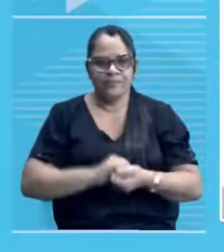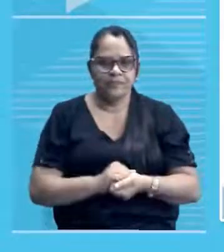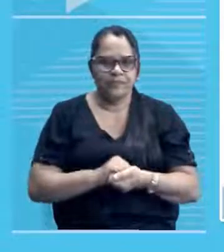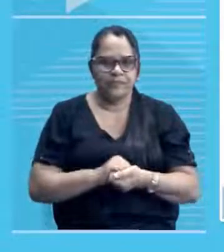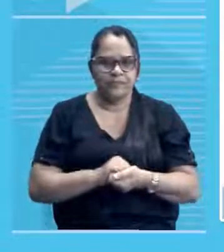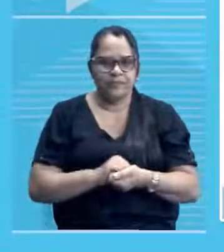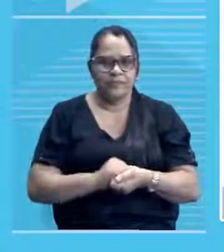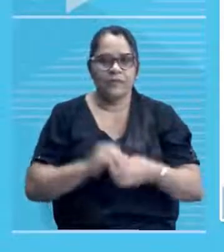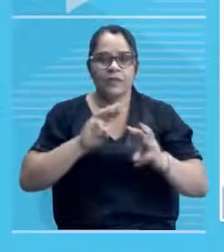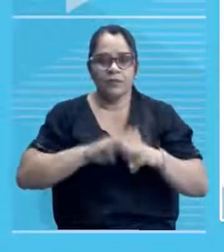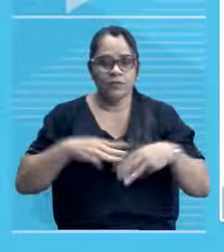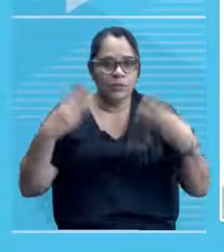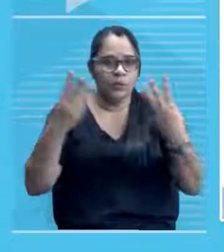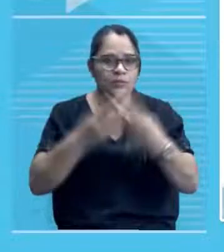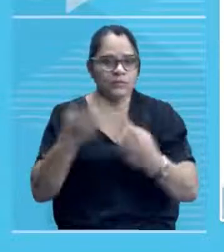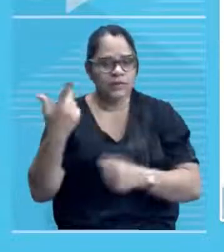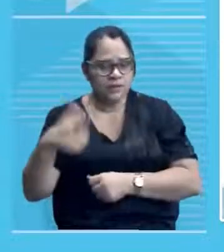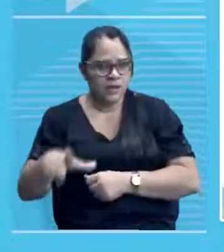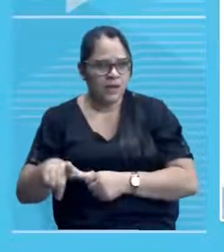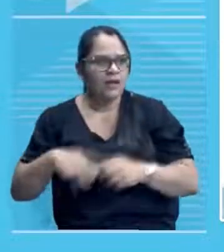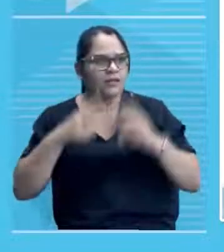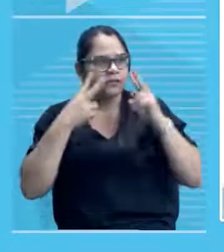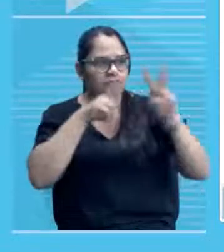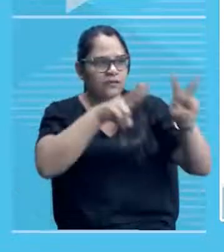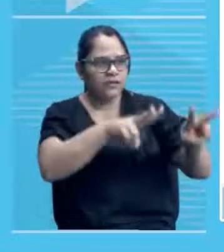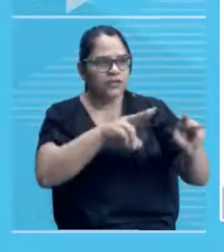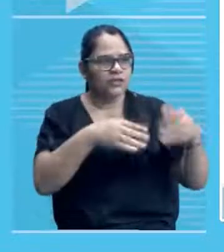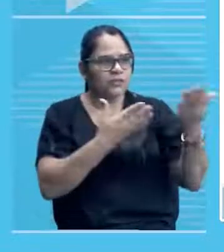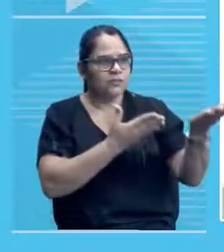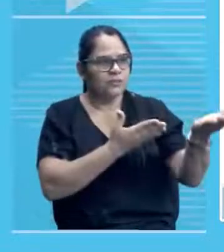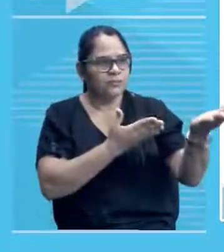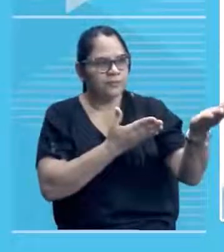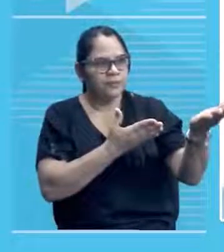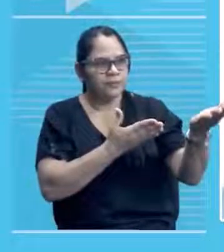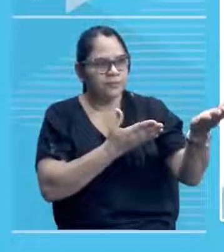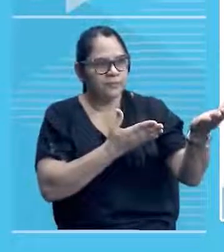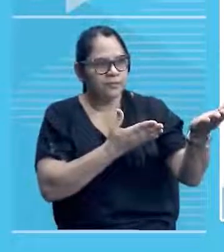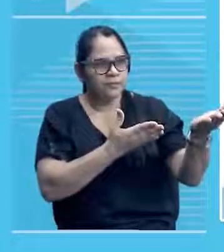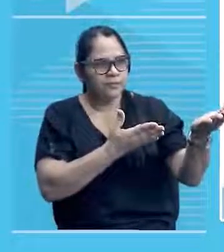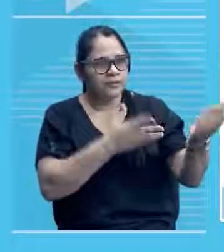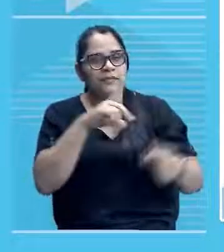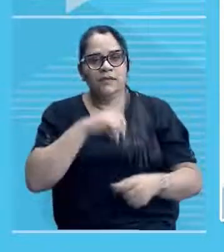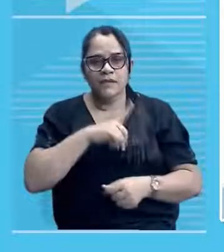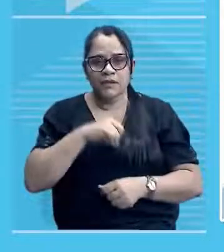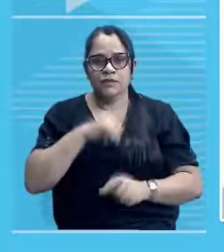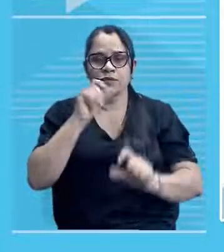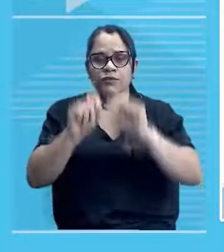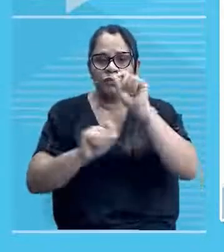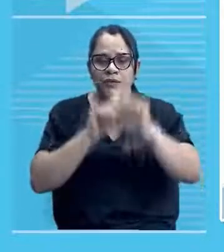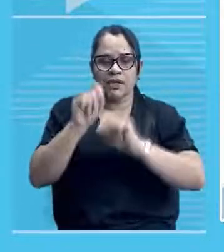No slide seguinte, olha só, o você pode visualizar aí, né? No slide seguinte, nós temos...